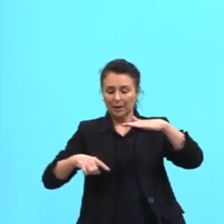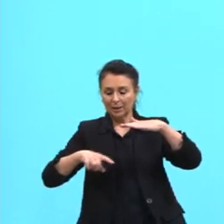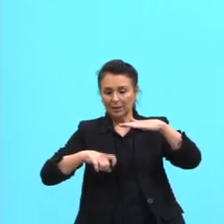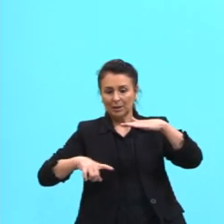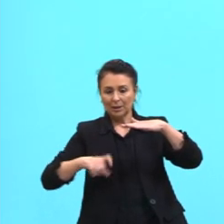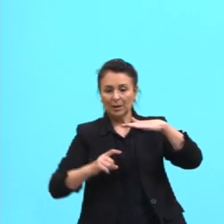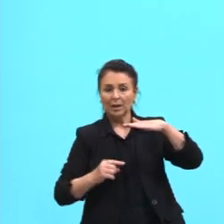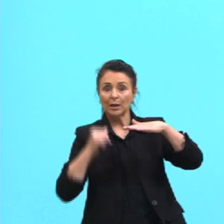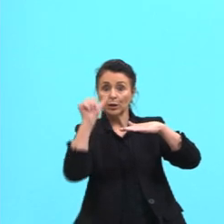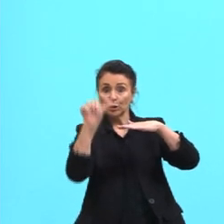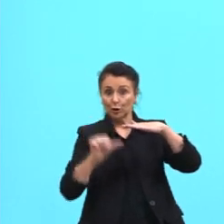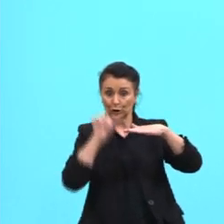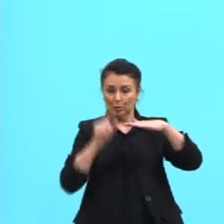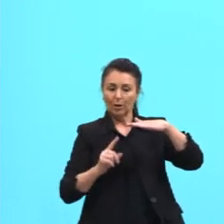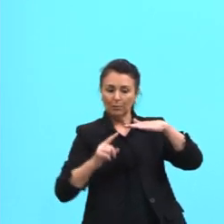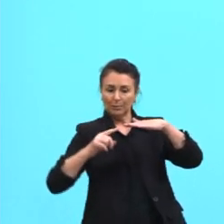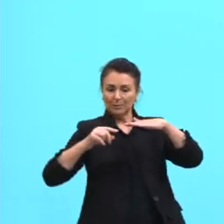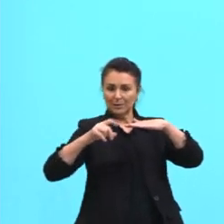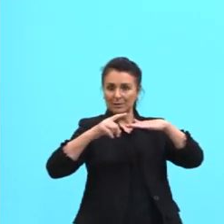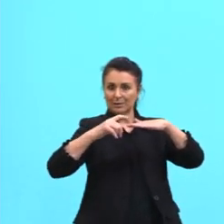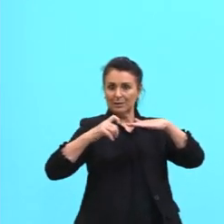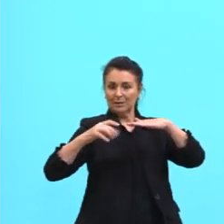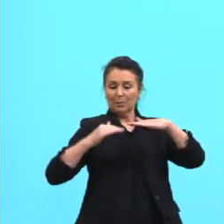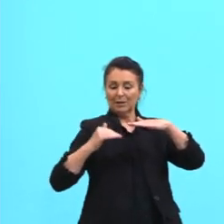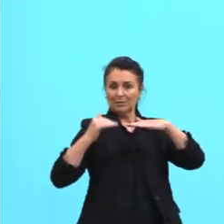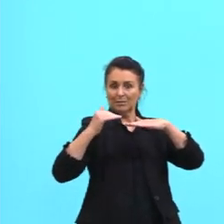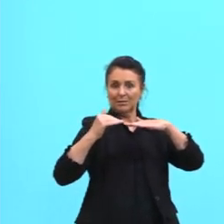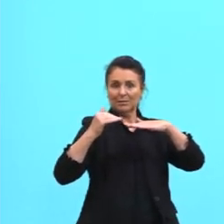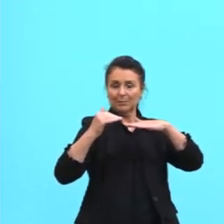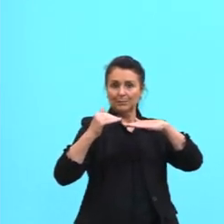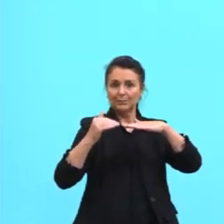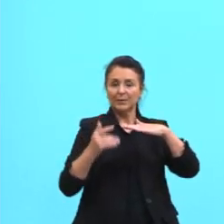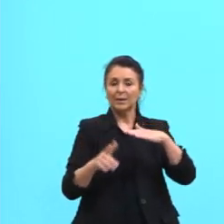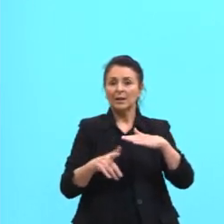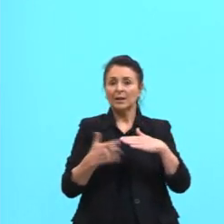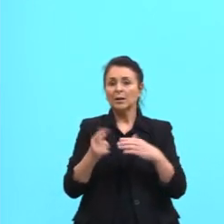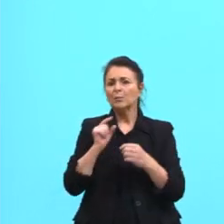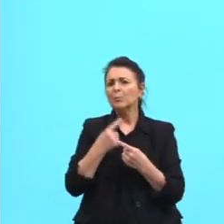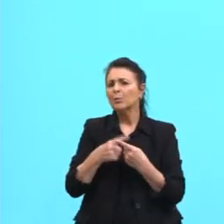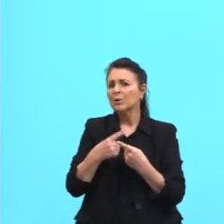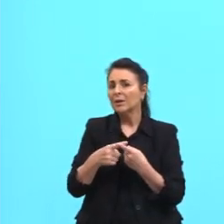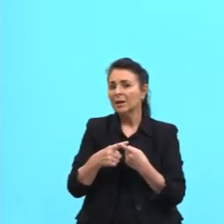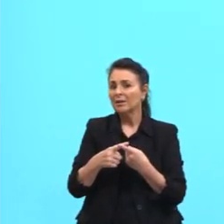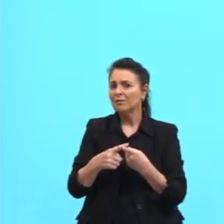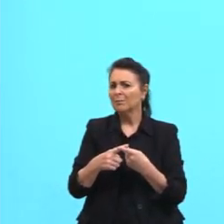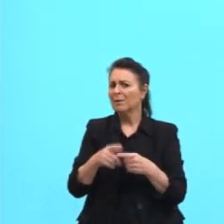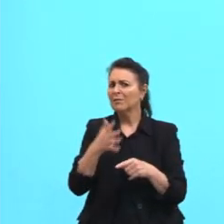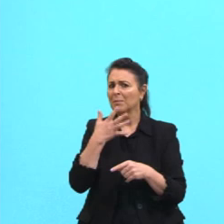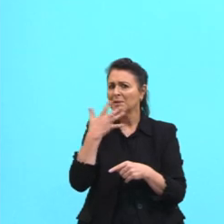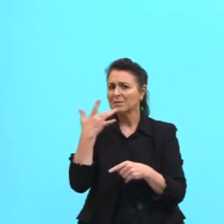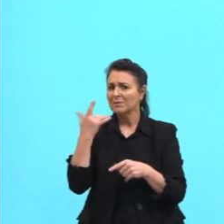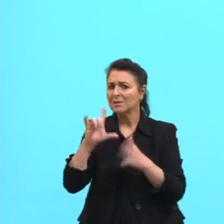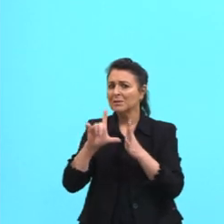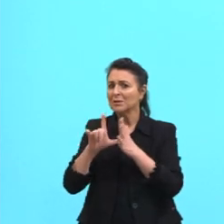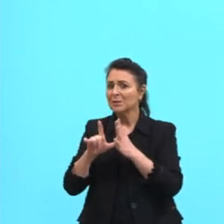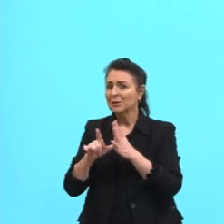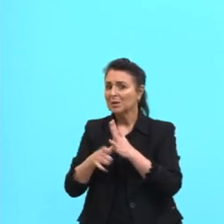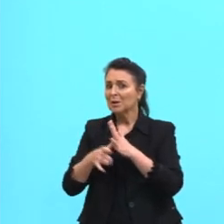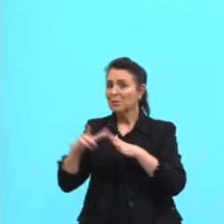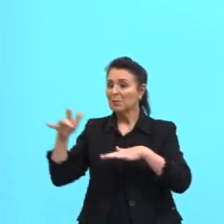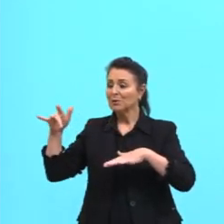meio que boiando a superfície. Então, para que isso? Para facilitar o voo depois que